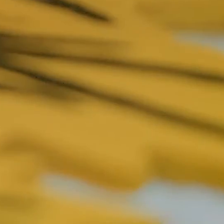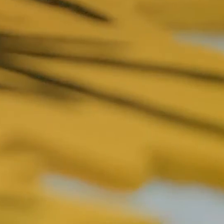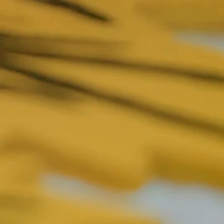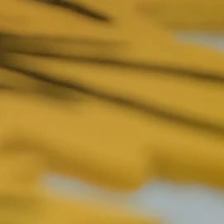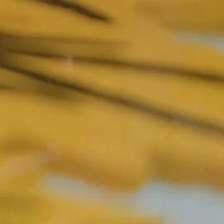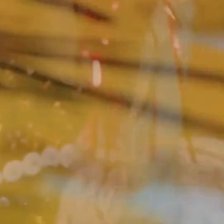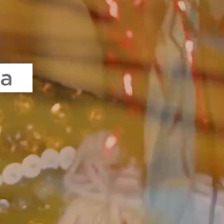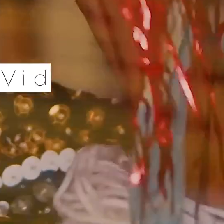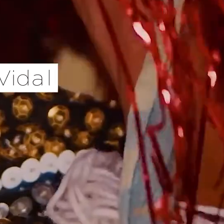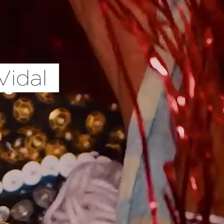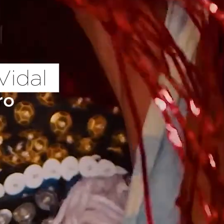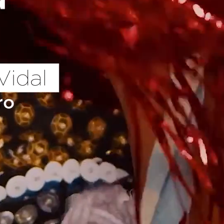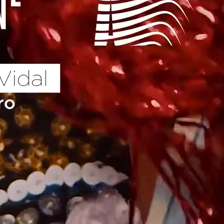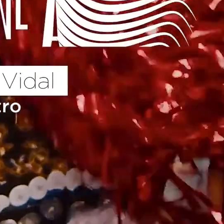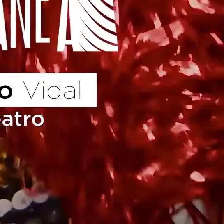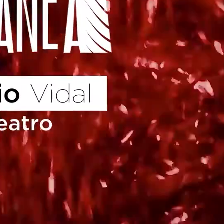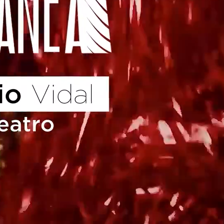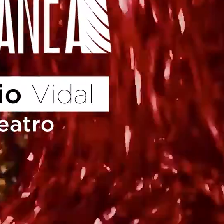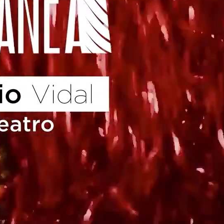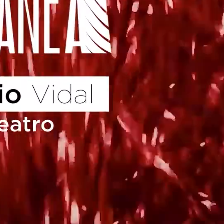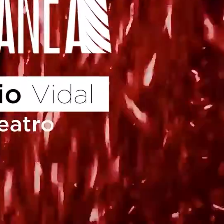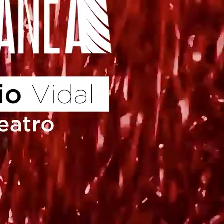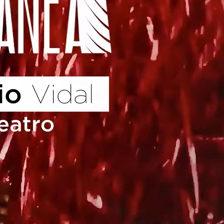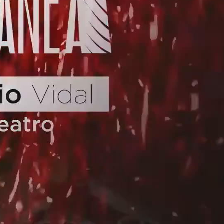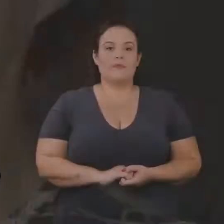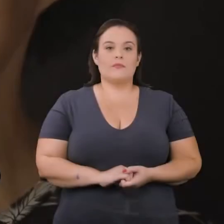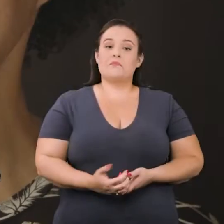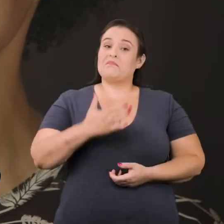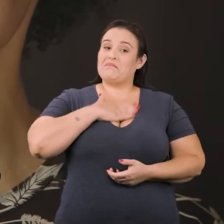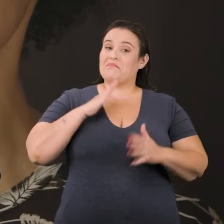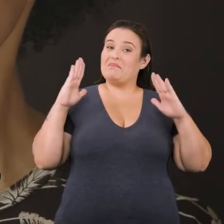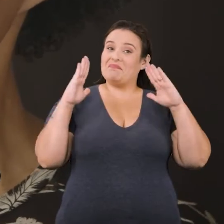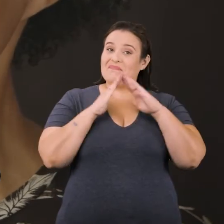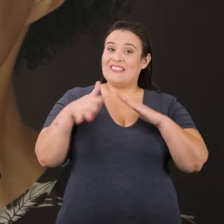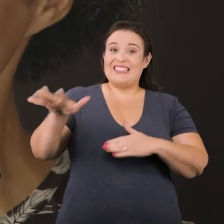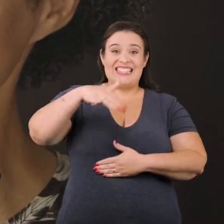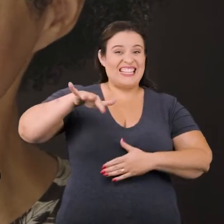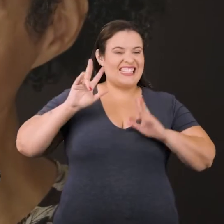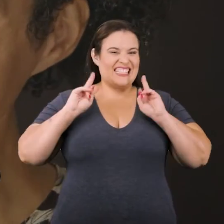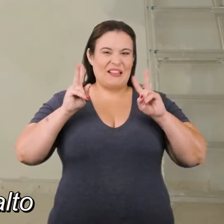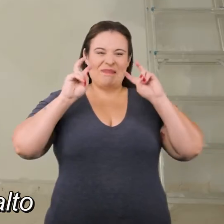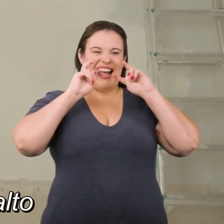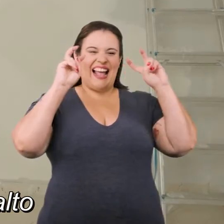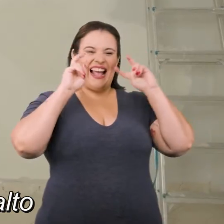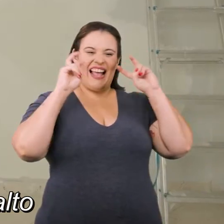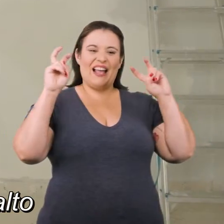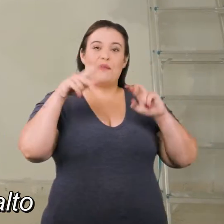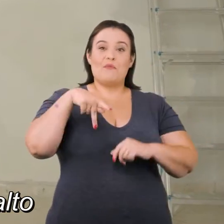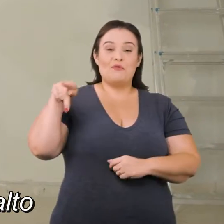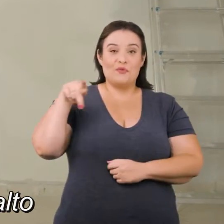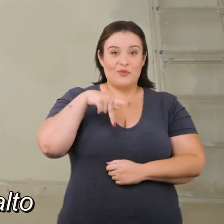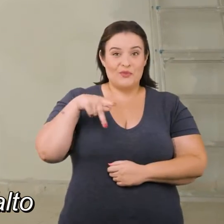Novos artistas da arte contemporânea. Fábio Vidal, teatro. Na minha casa, todo mundo sempre falou muito alto. A professora